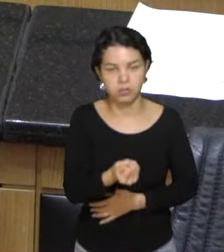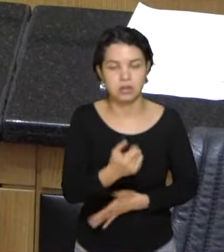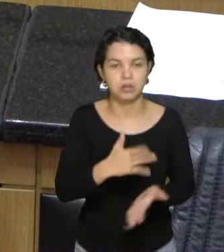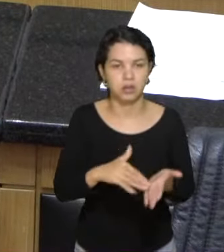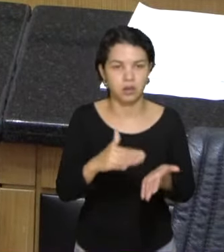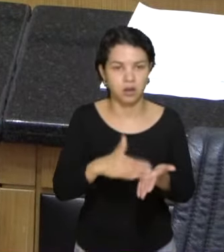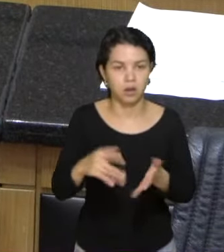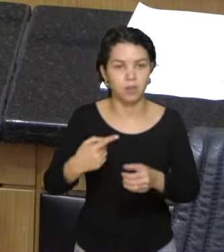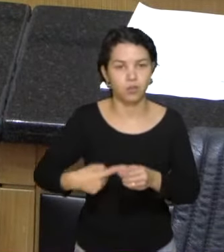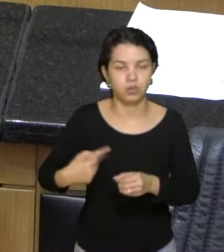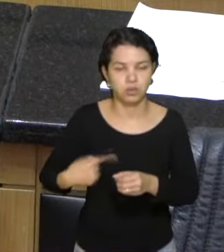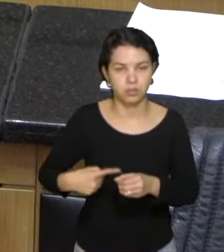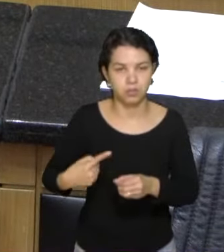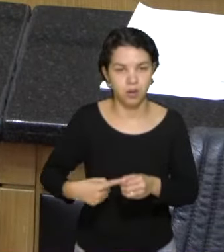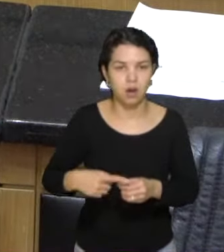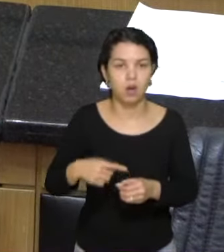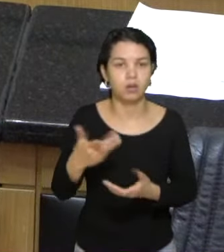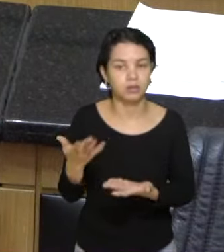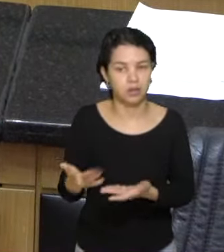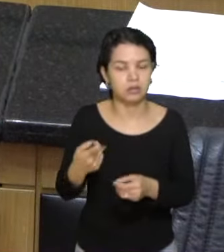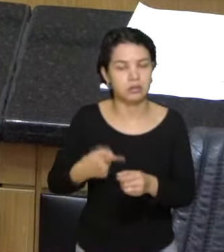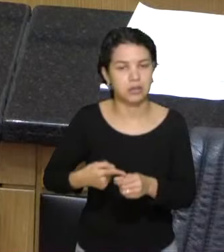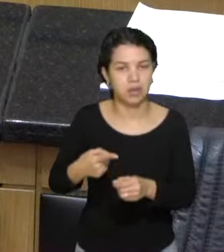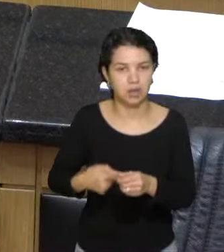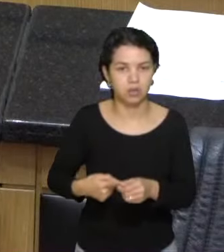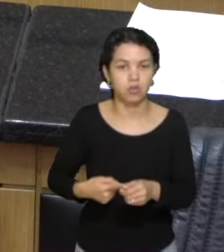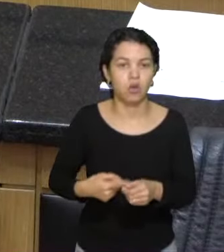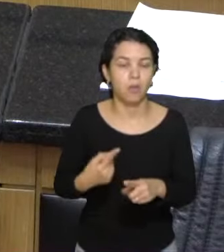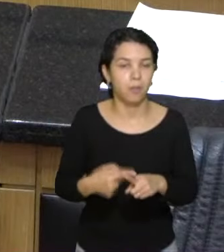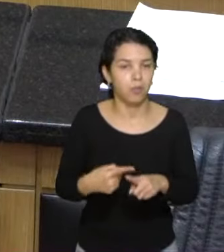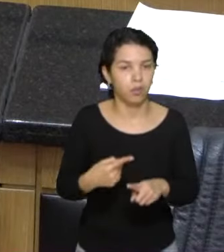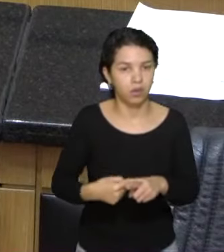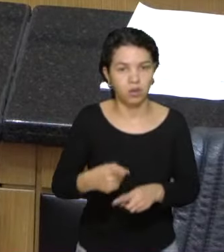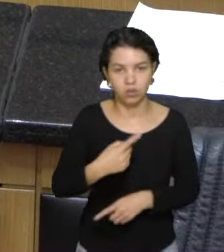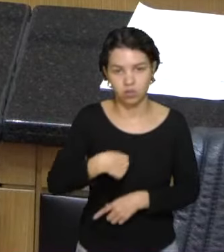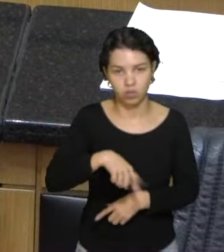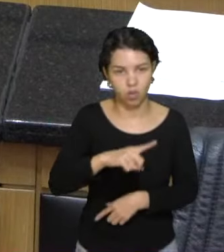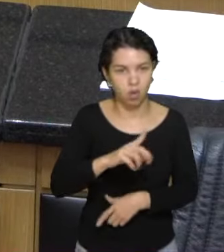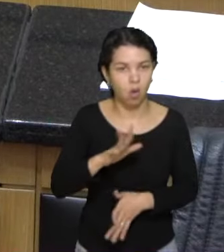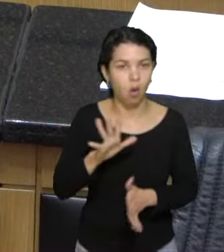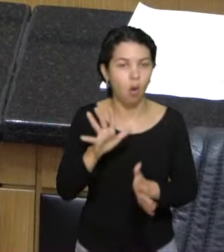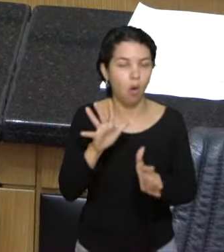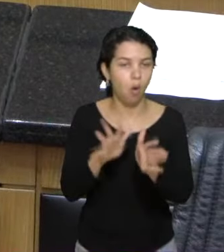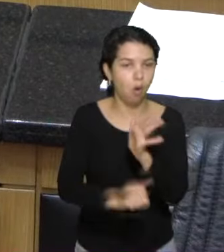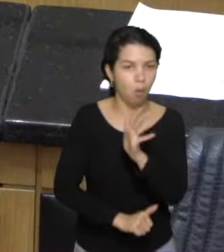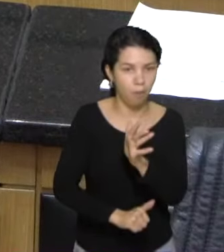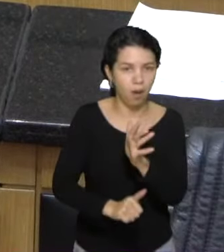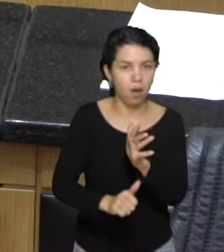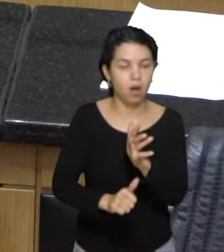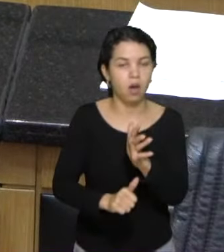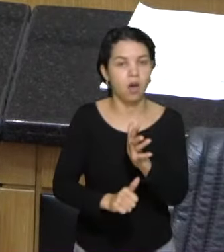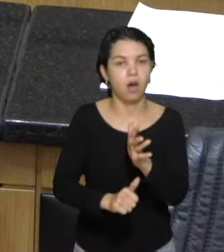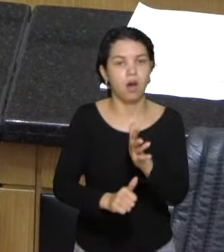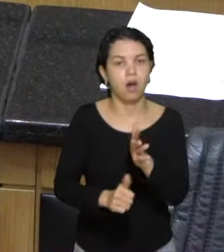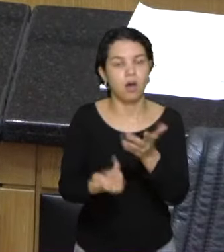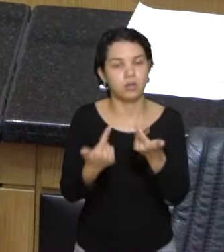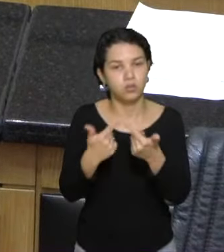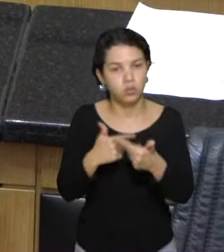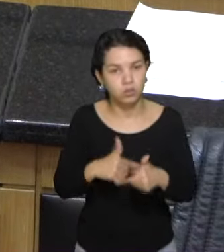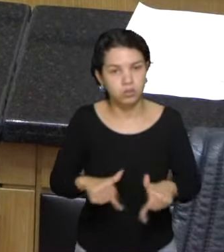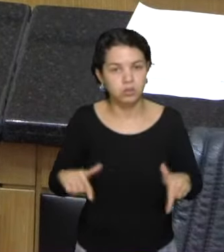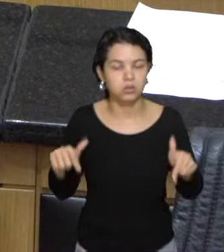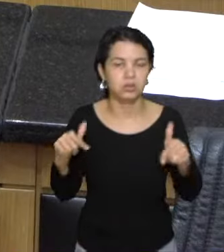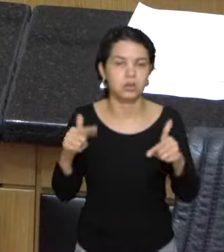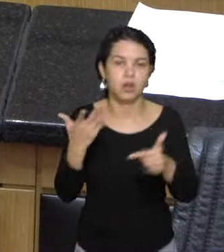Municipal de Agrolândia, porque entendemos que não podemos roubar a inocência, a infância das